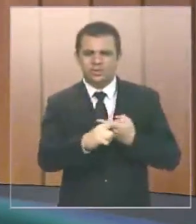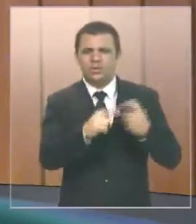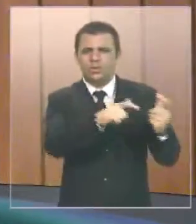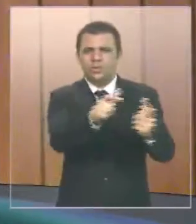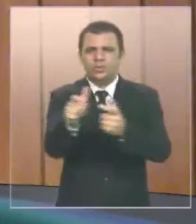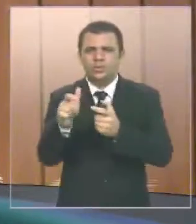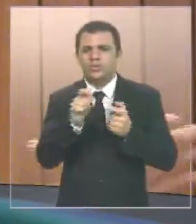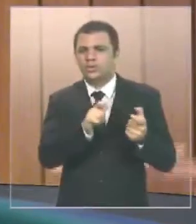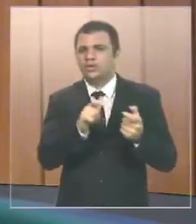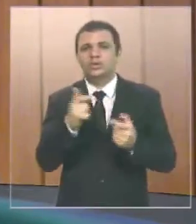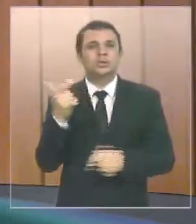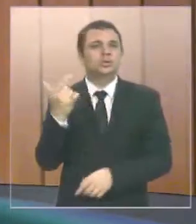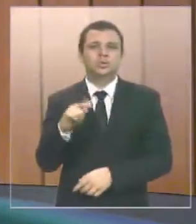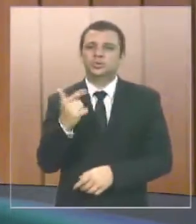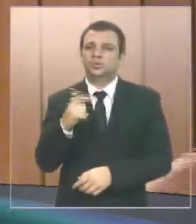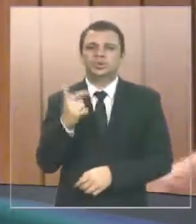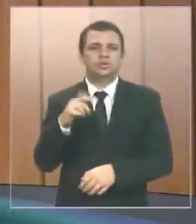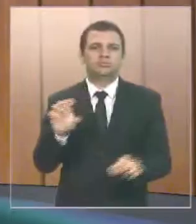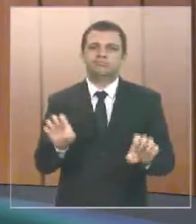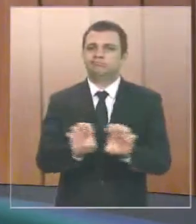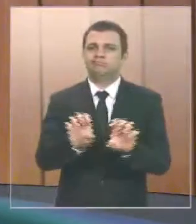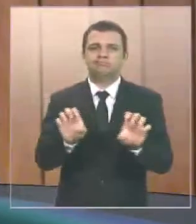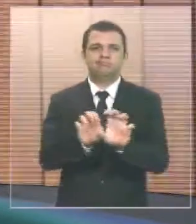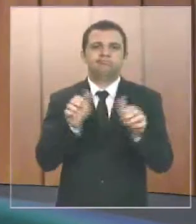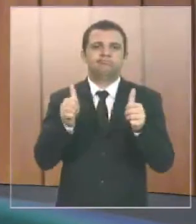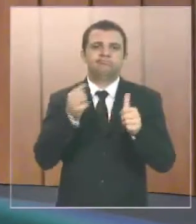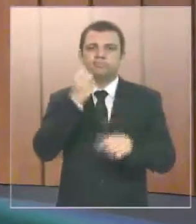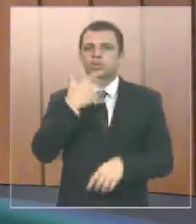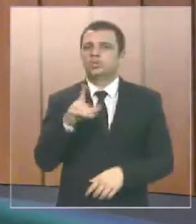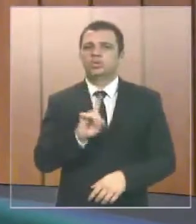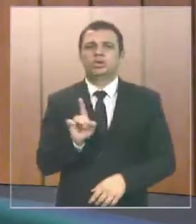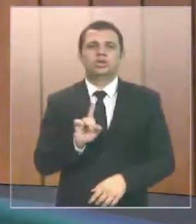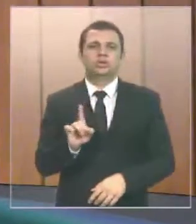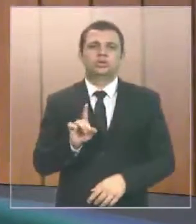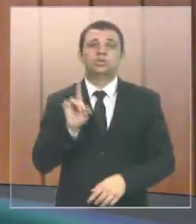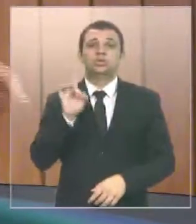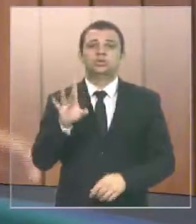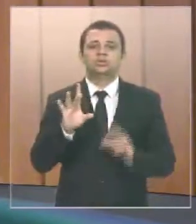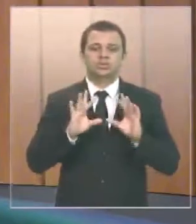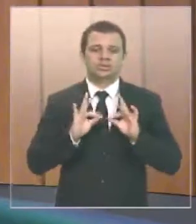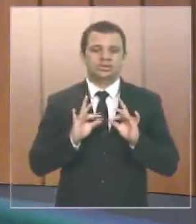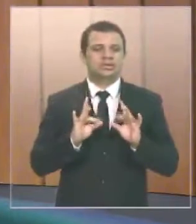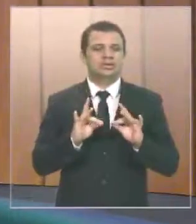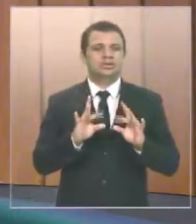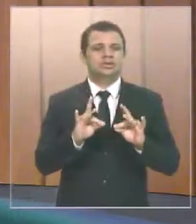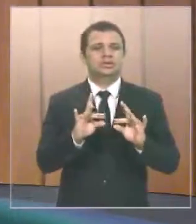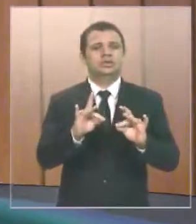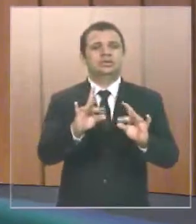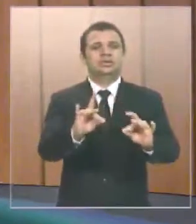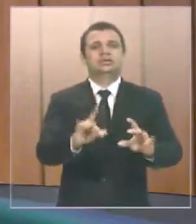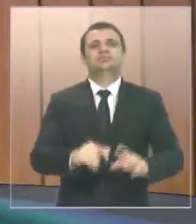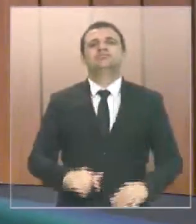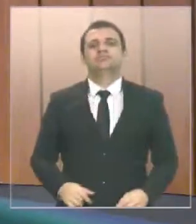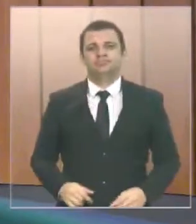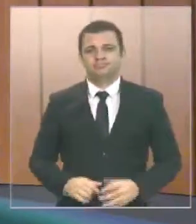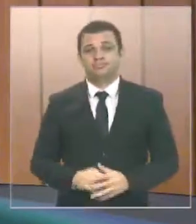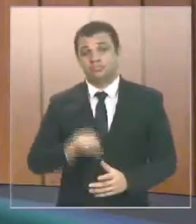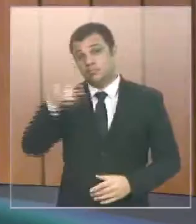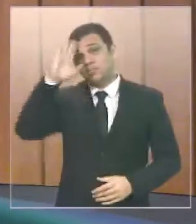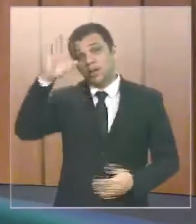O que existe, na verdade, é o mar de lama, principalmente, deputado Edilás, nesse período do inverno.